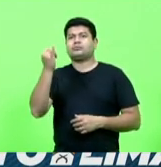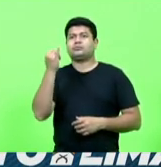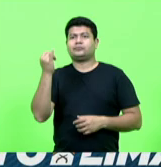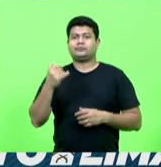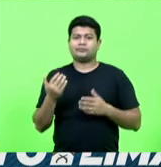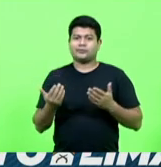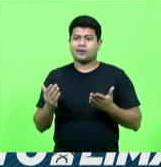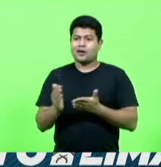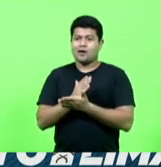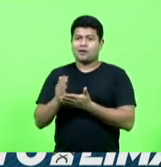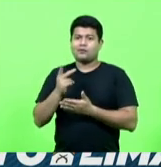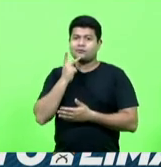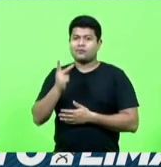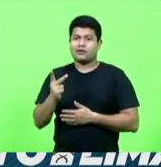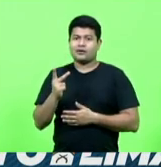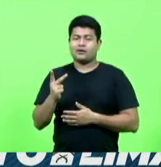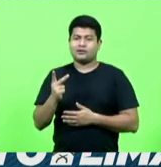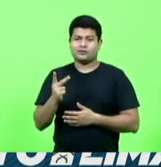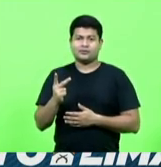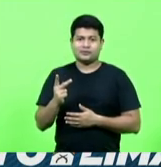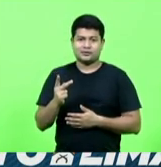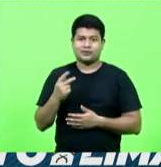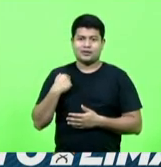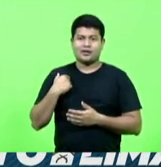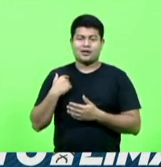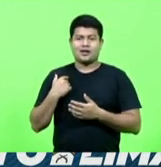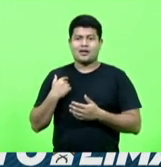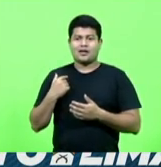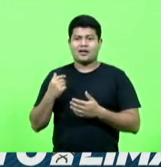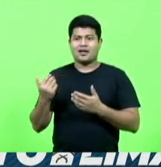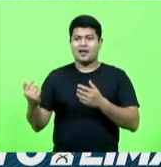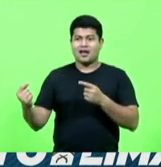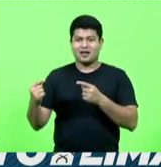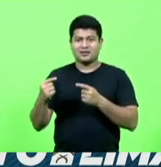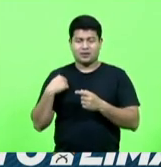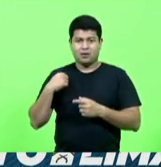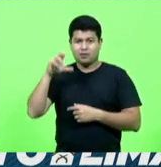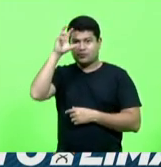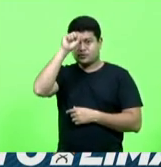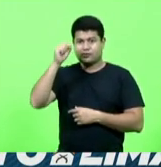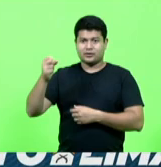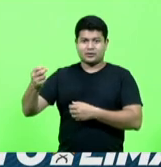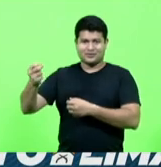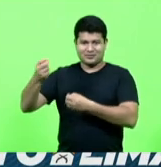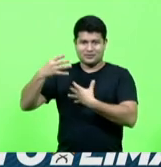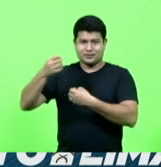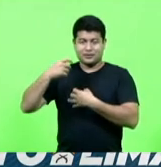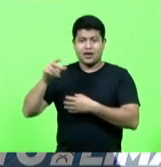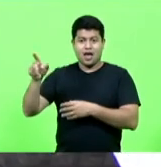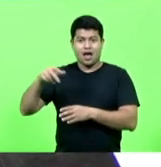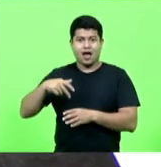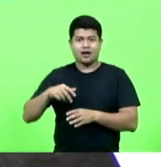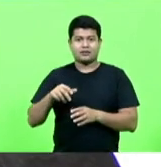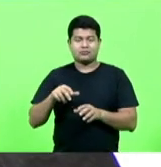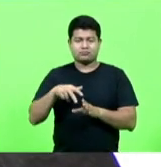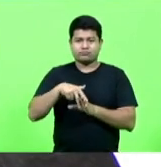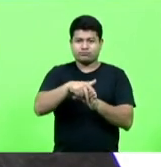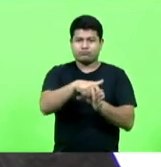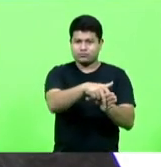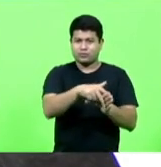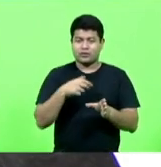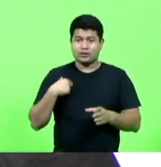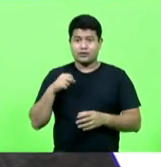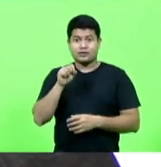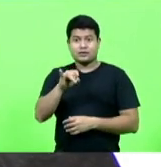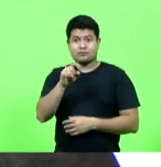velho ditado de ferrador, que eu aprendi com o sargento Fernando da Cavalaria, quem não ajunta um cravo, não vale um cravo. Então, tem que se